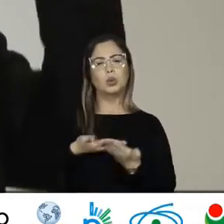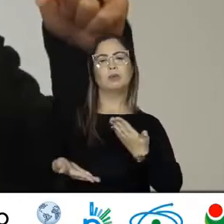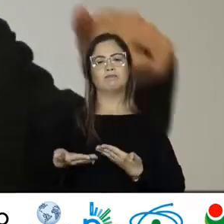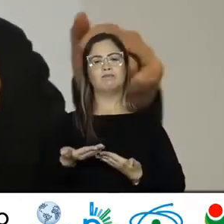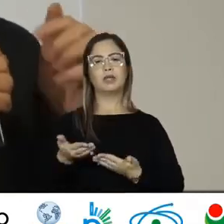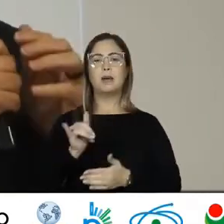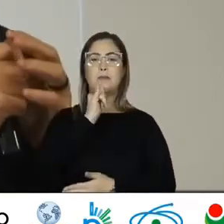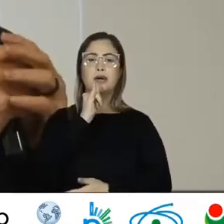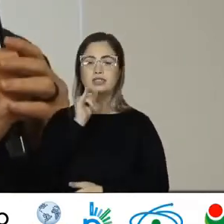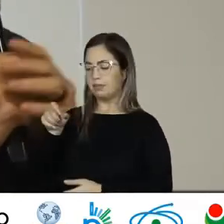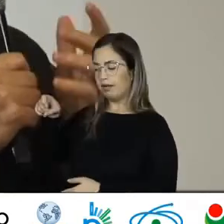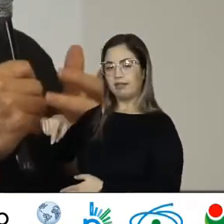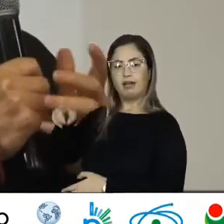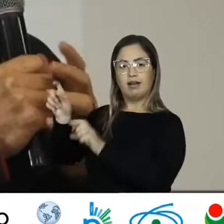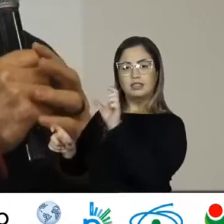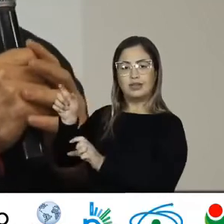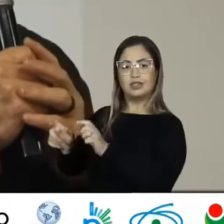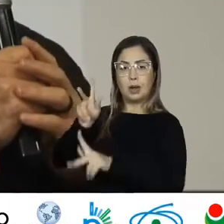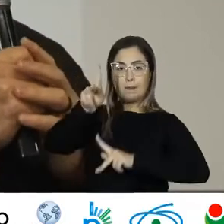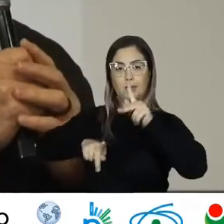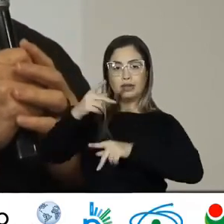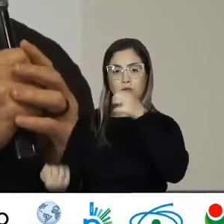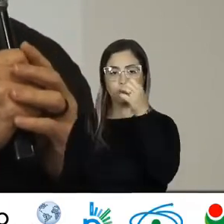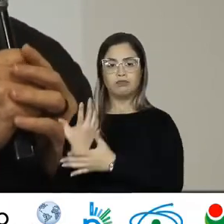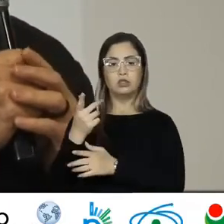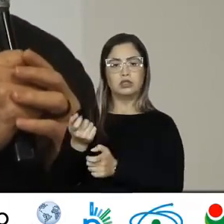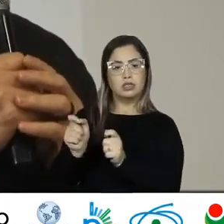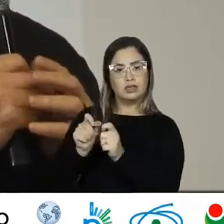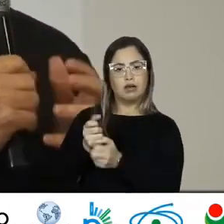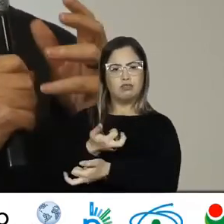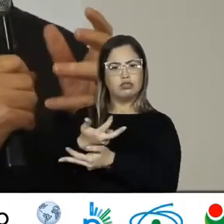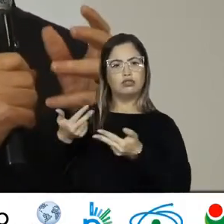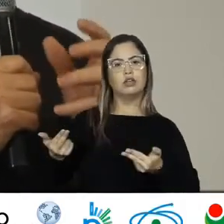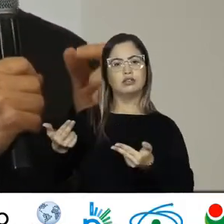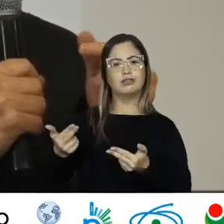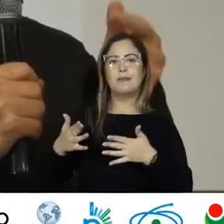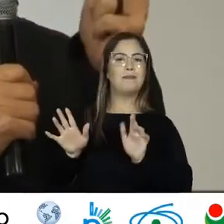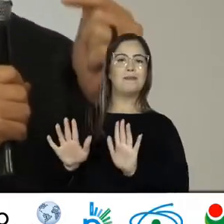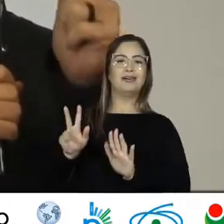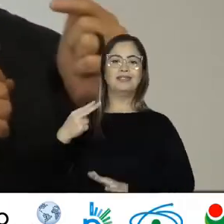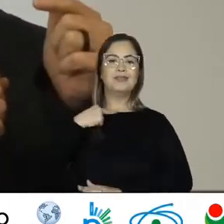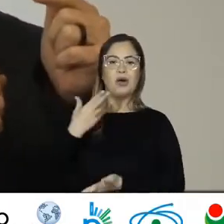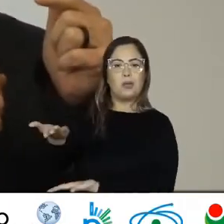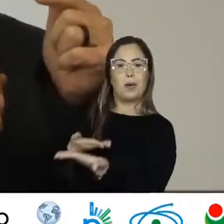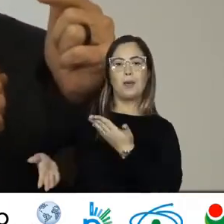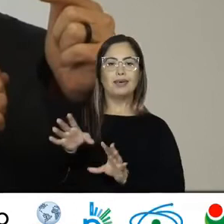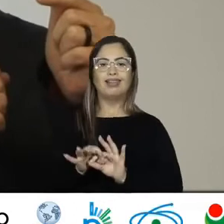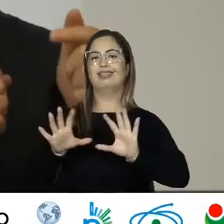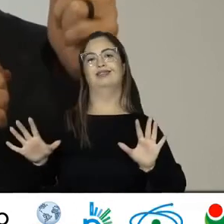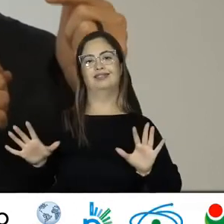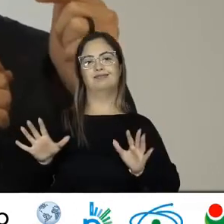quem Produz As mercadorias Que são os Trabalhadores Então vejam Nesse tema